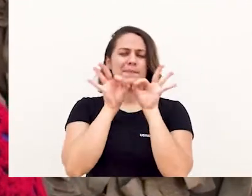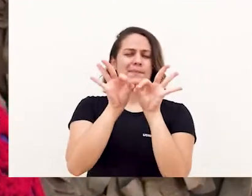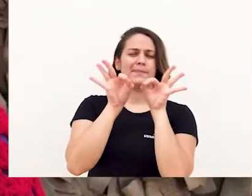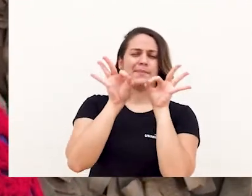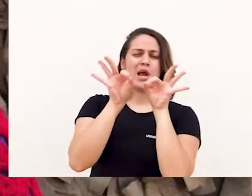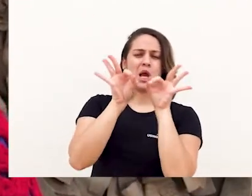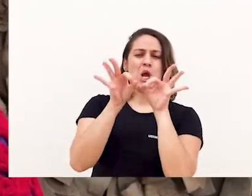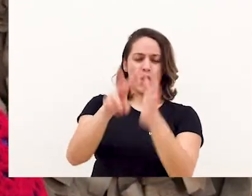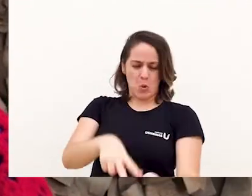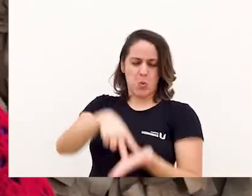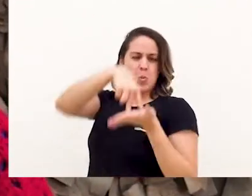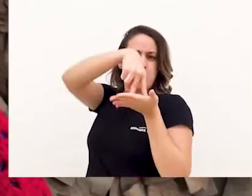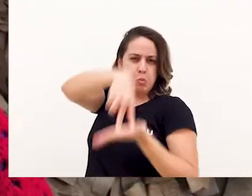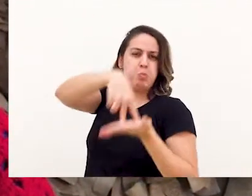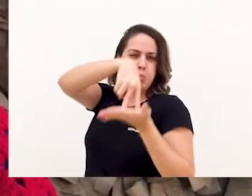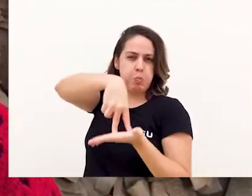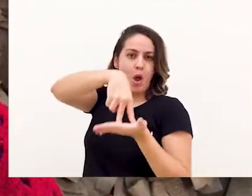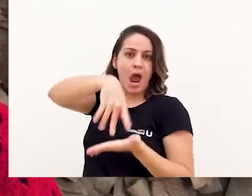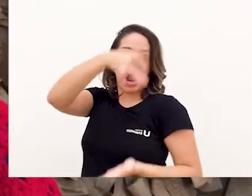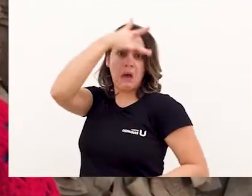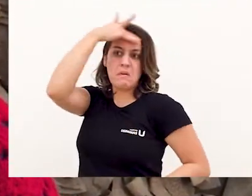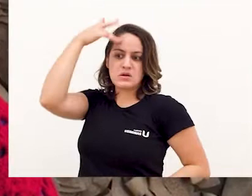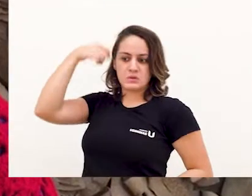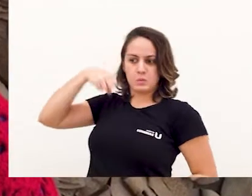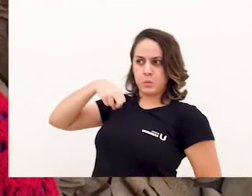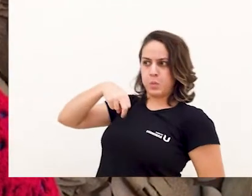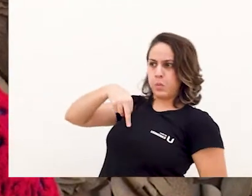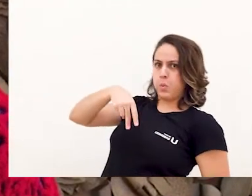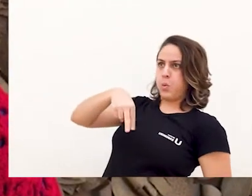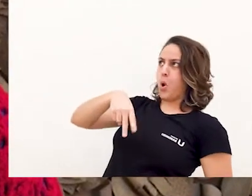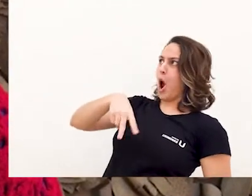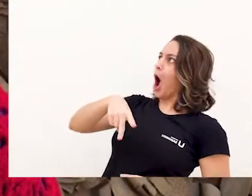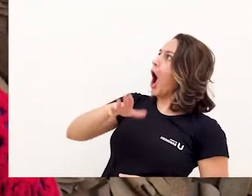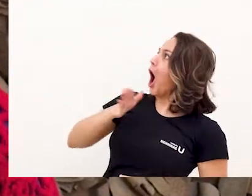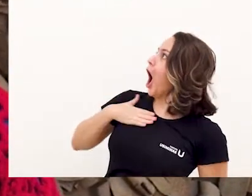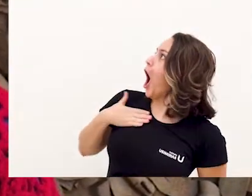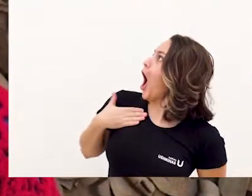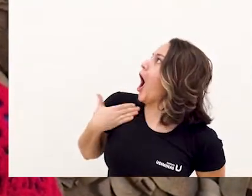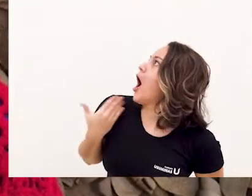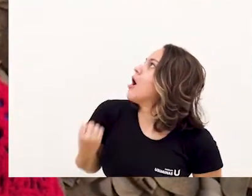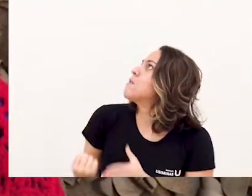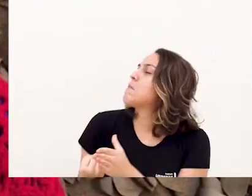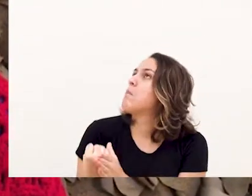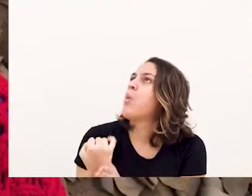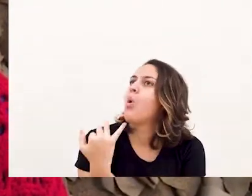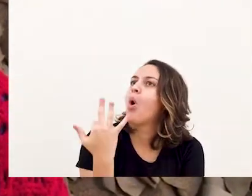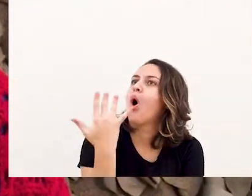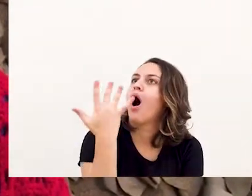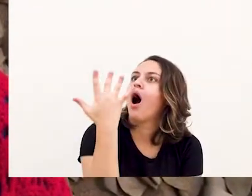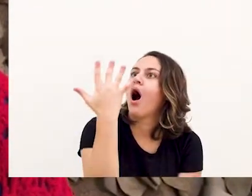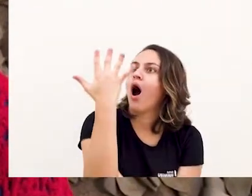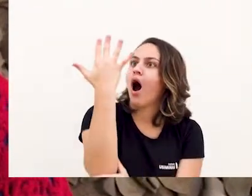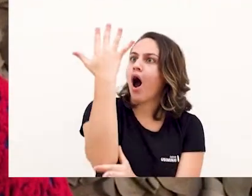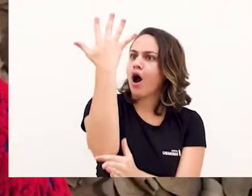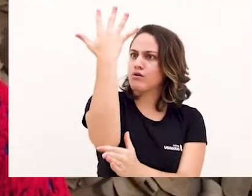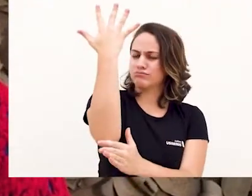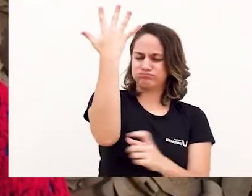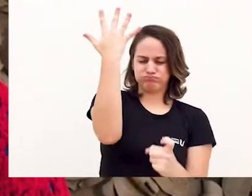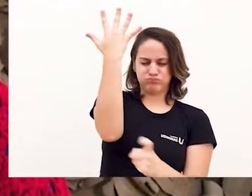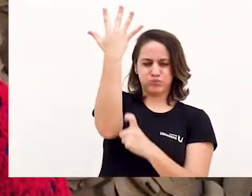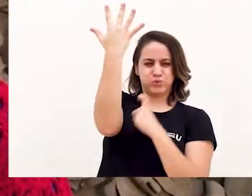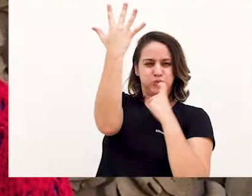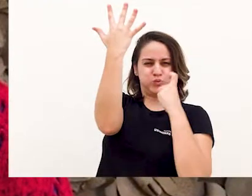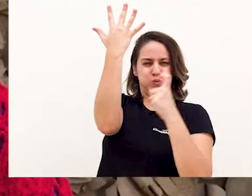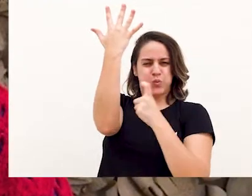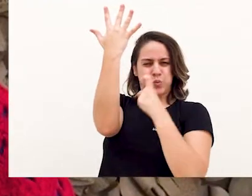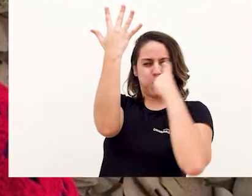frondosas das redondezas. E quem por ali passava via que ela era do tamanho do encantamento que tem dentro